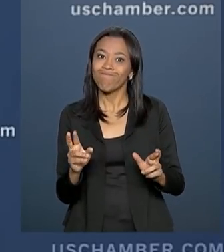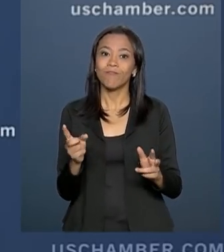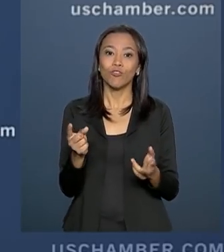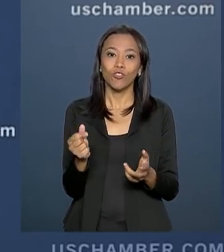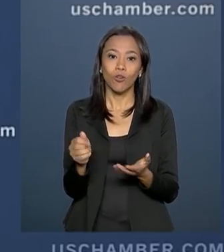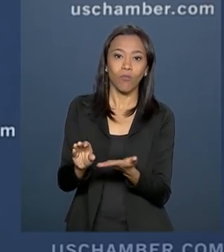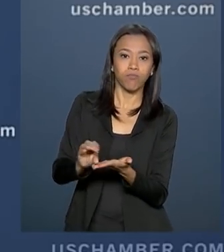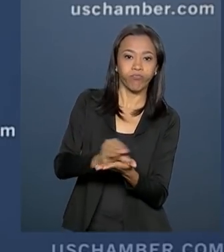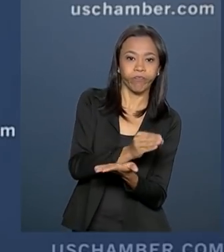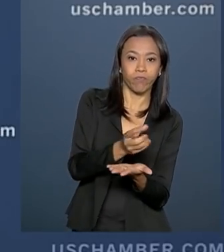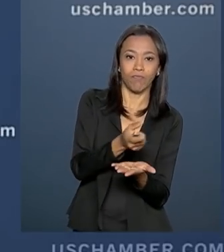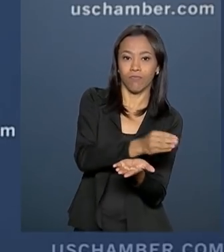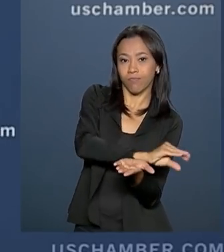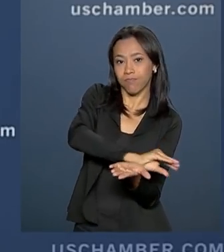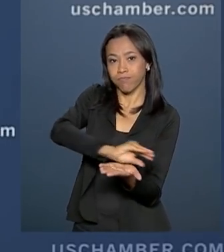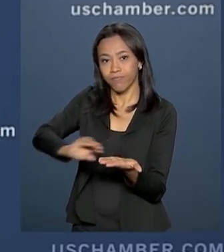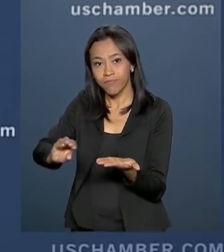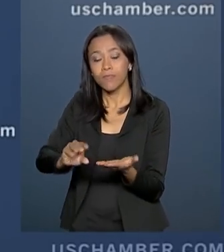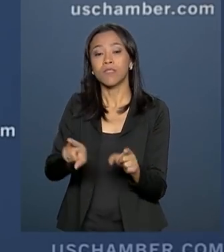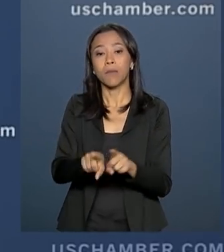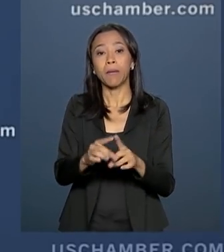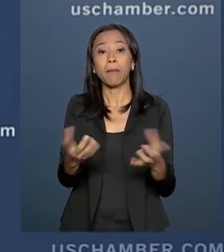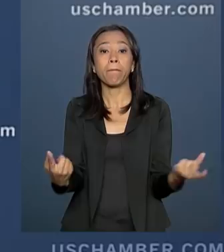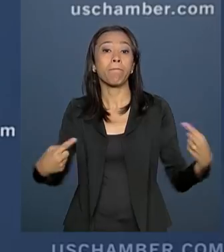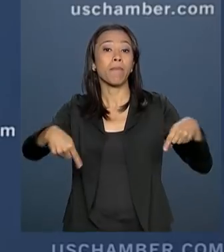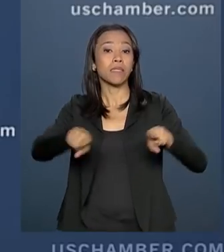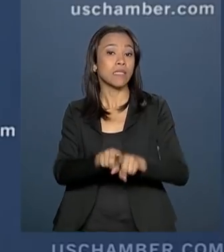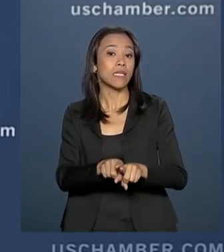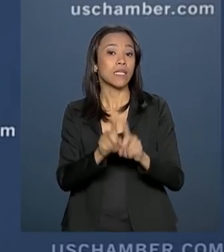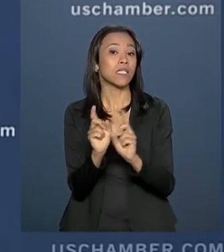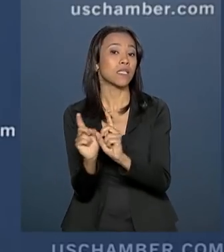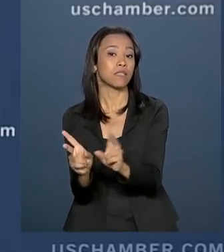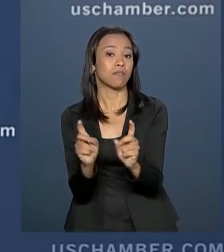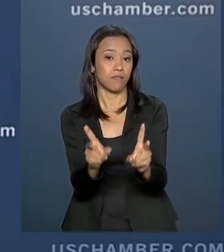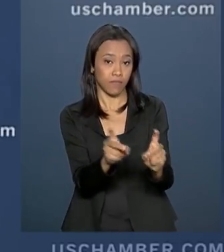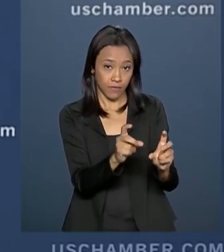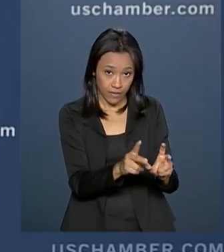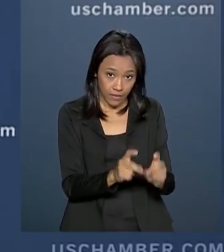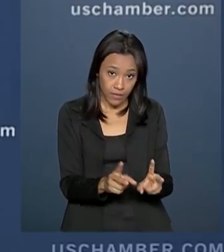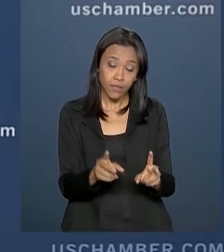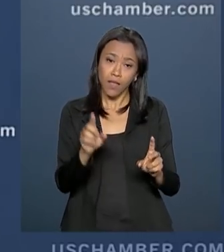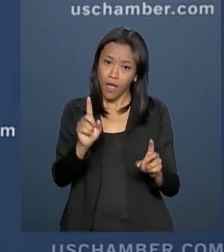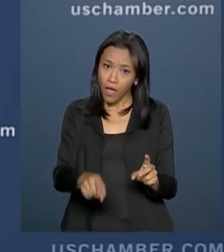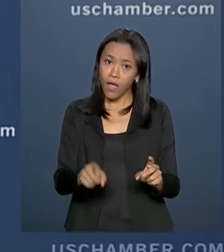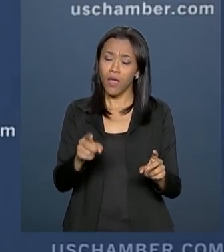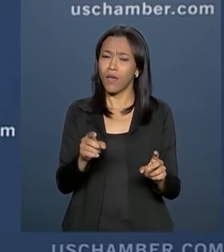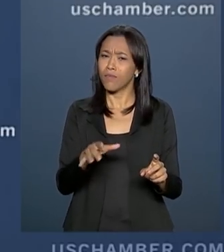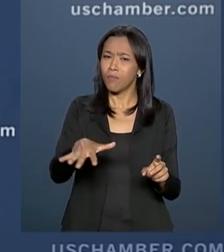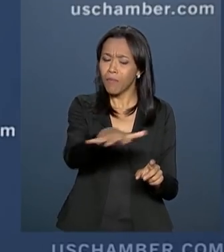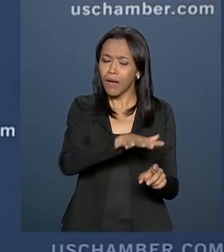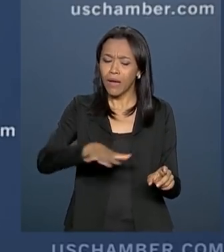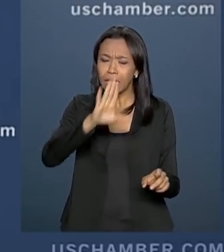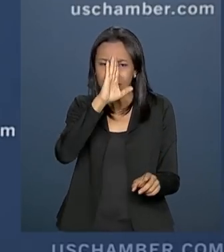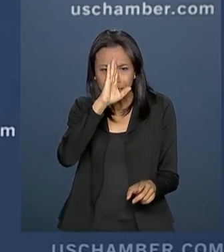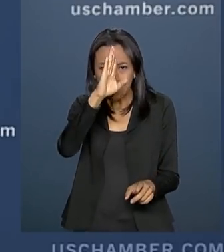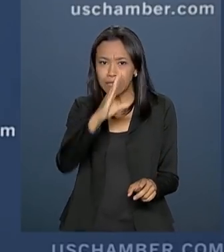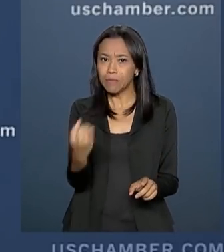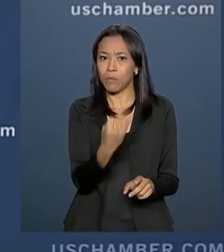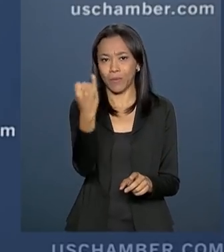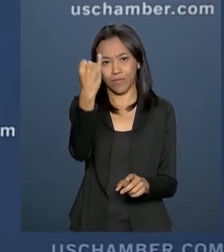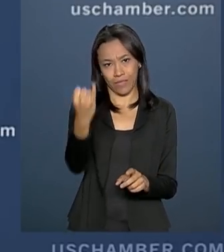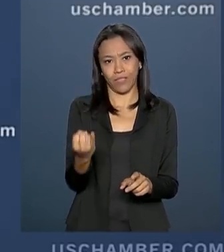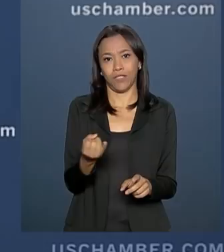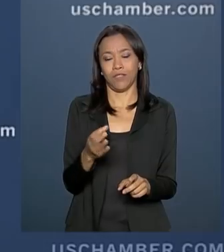parcerias comerciais no país. O Brasil é um mercado fundamental, importantíssimo para